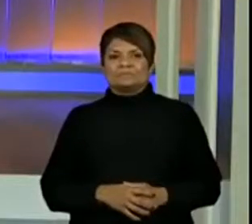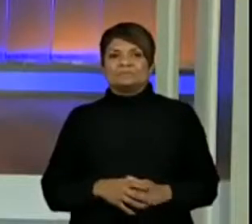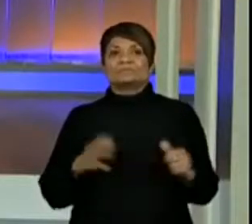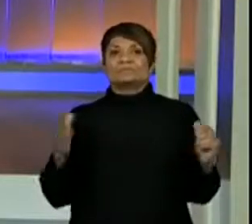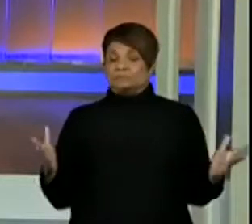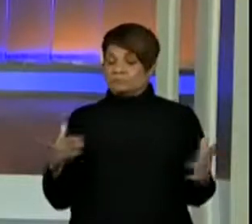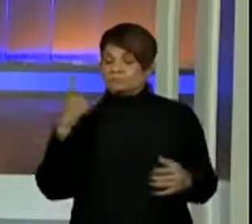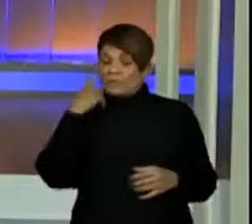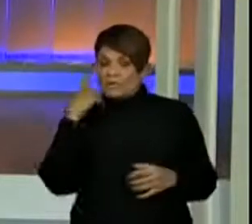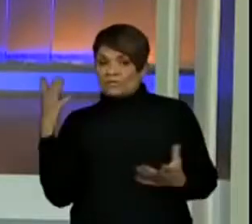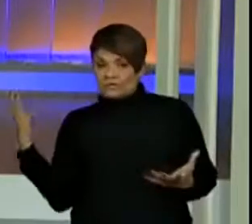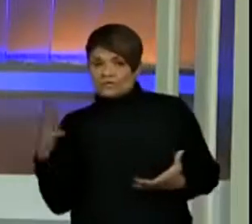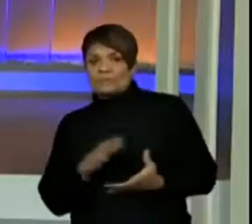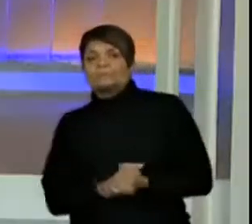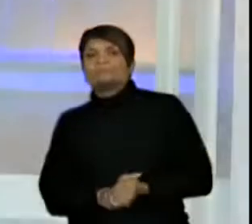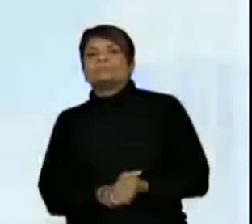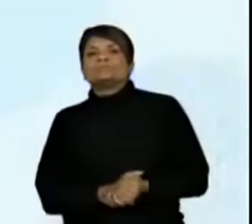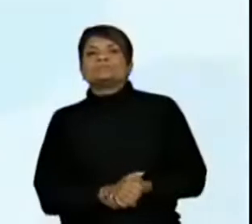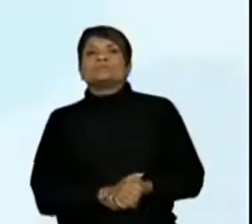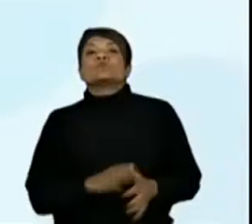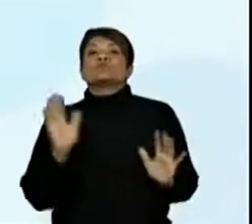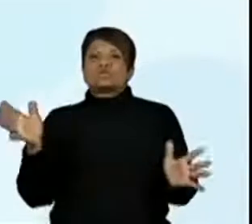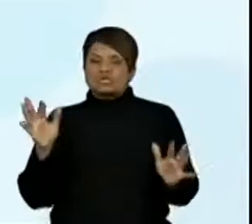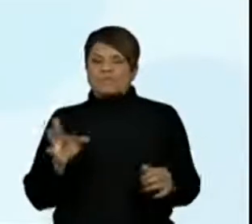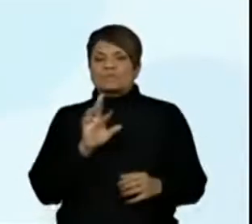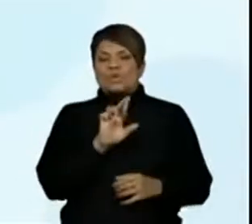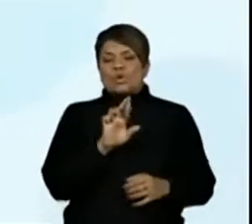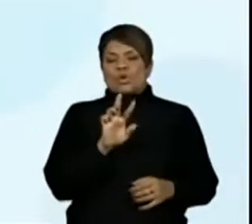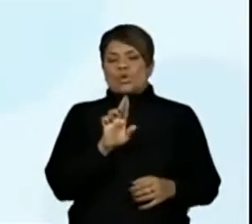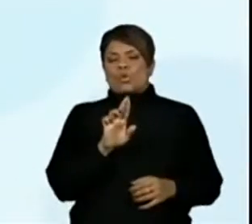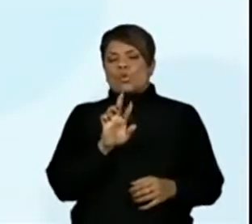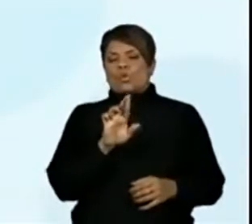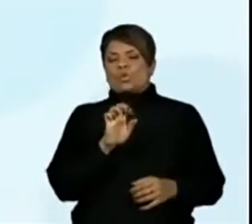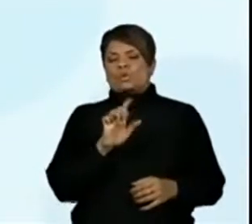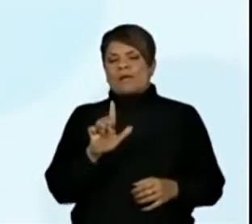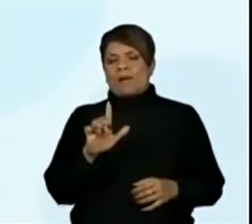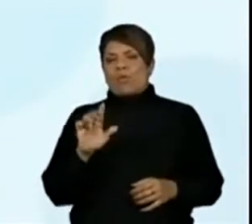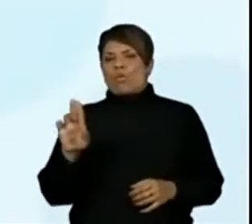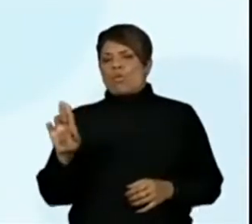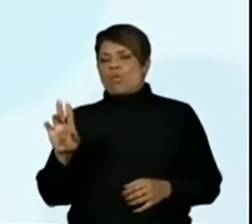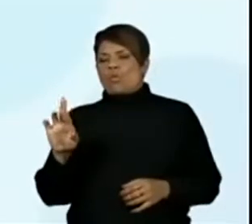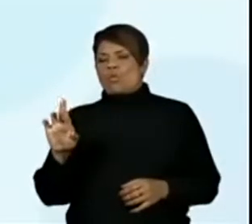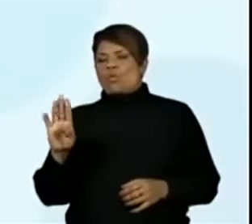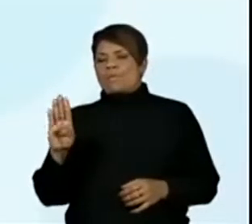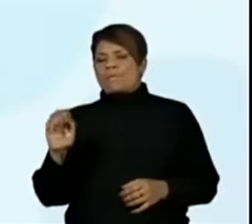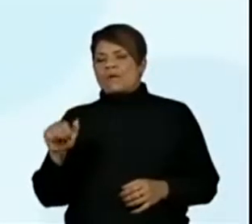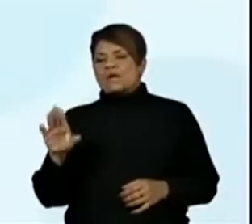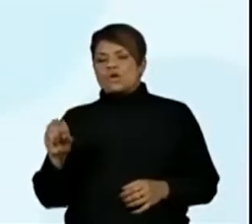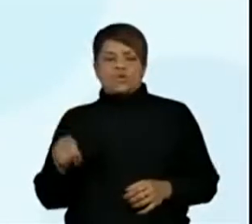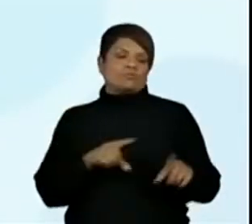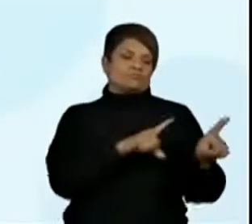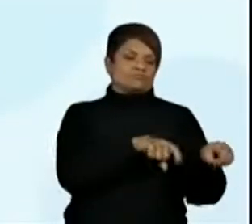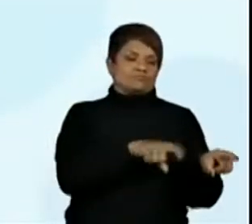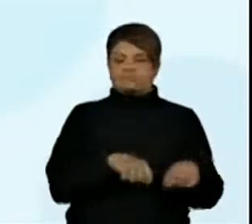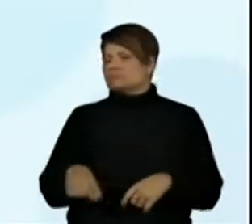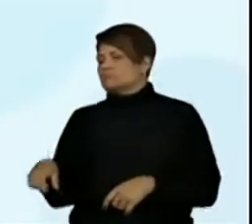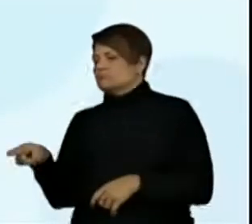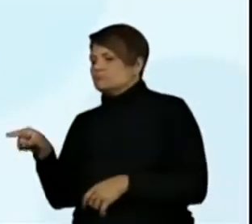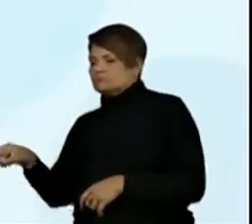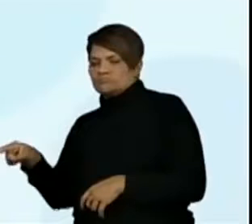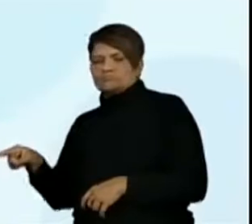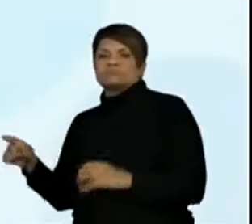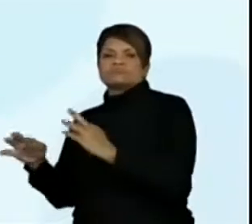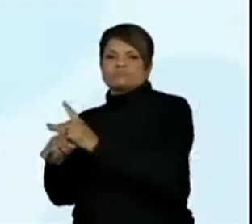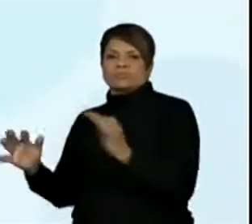Veja lá, eu coloquei ali, rural e urbano, campo e cidade sempre juntos. Isso aqui,